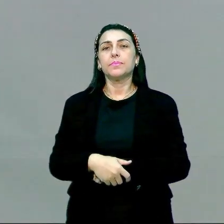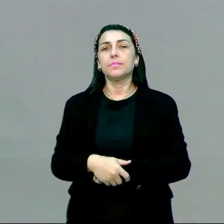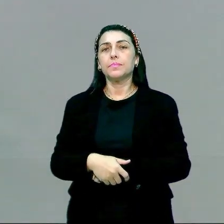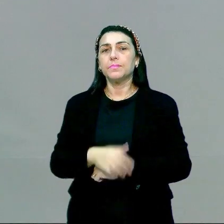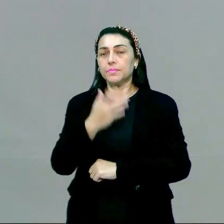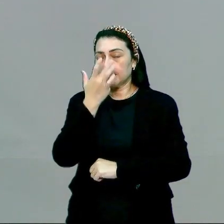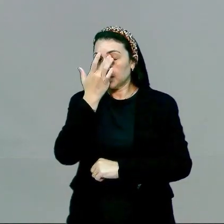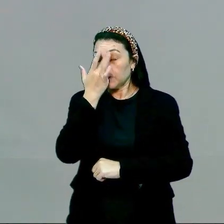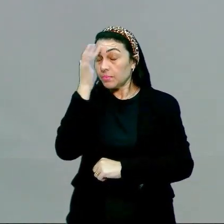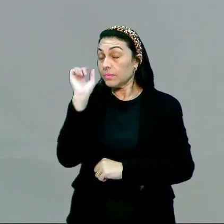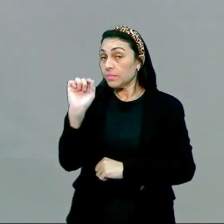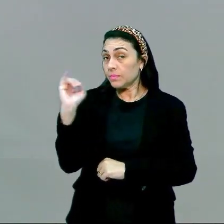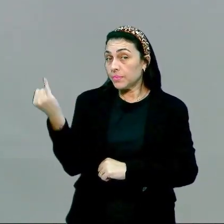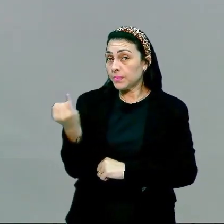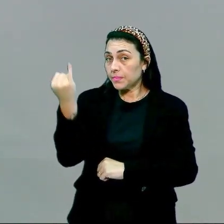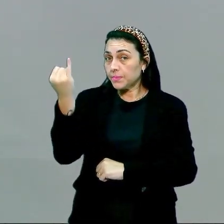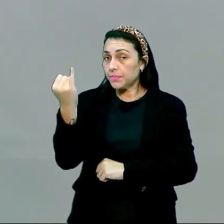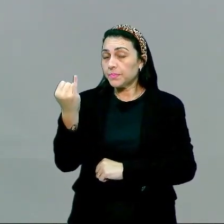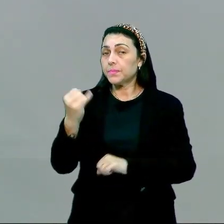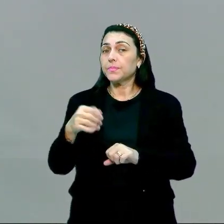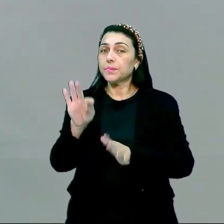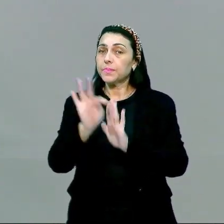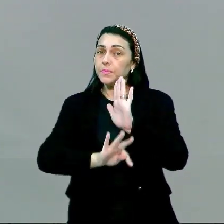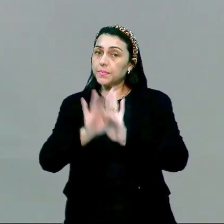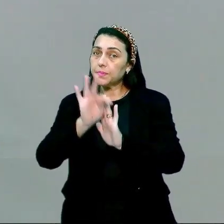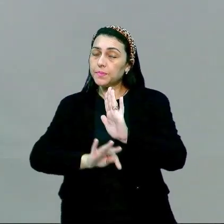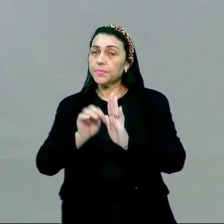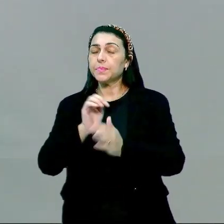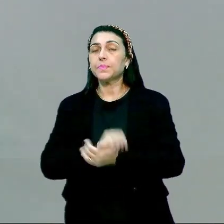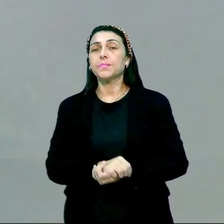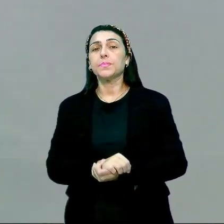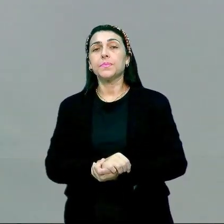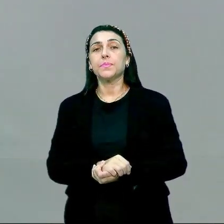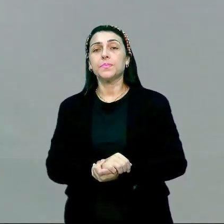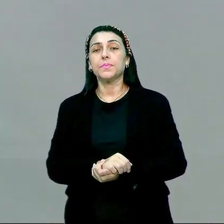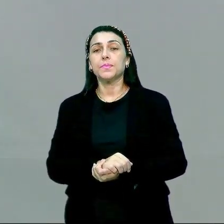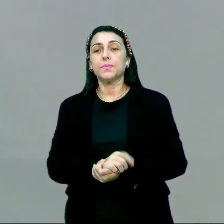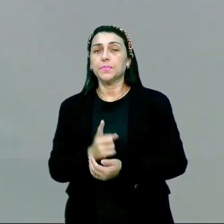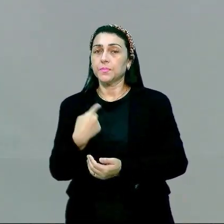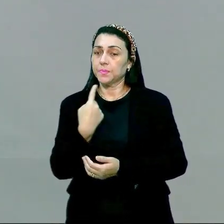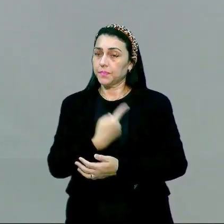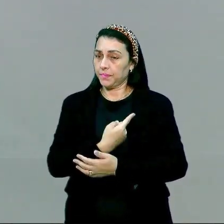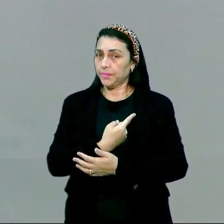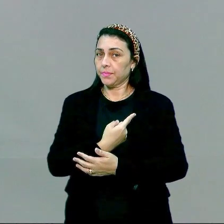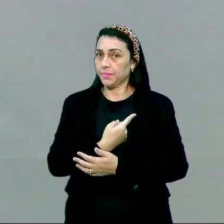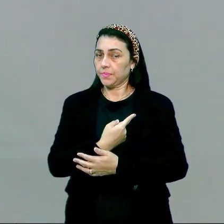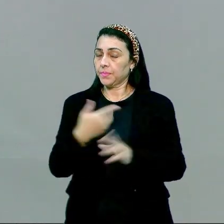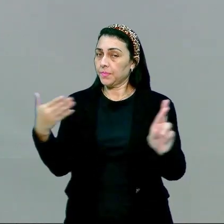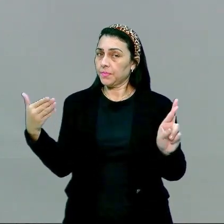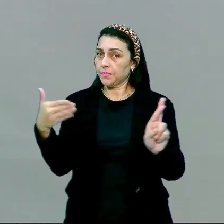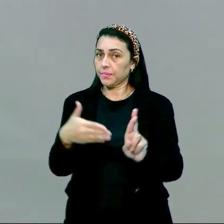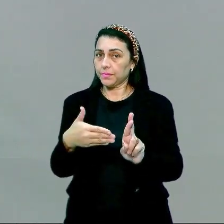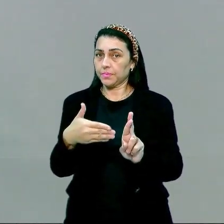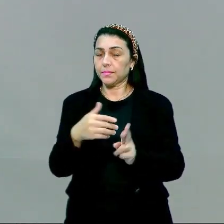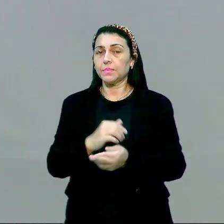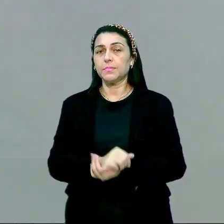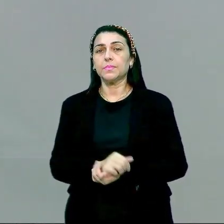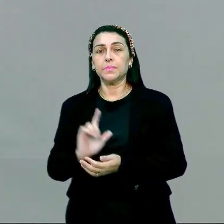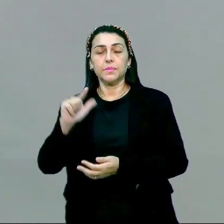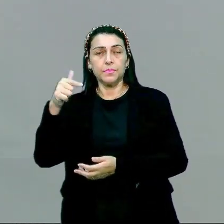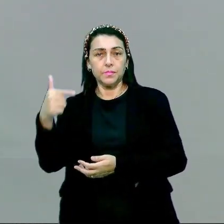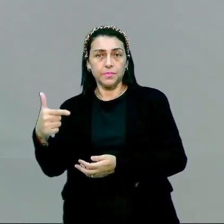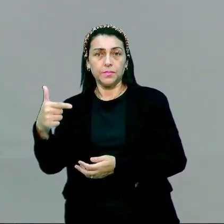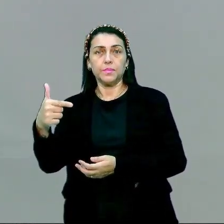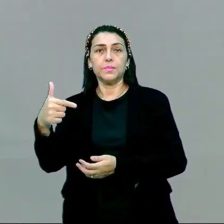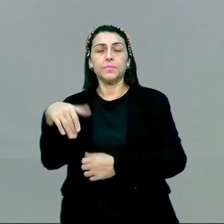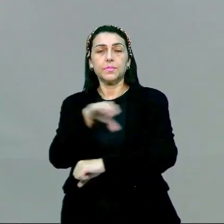O que é importante destacar nesse texto, galera? Quando a gente trabalha, né, com a referência de outras